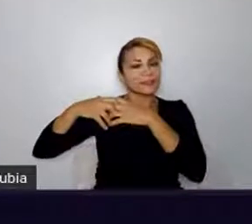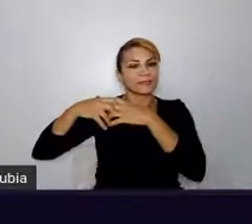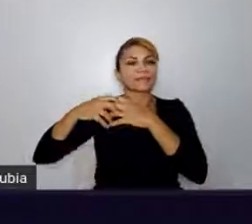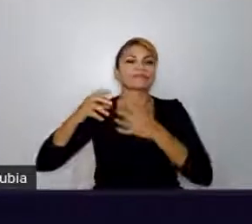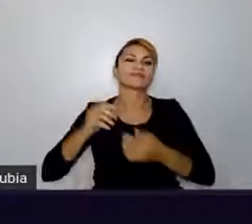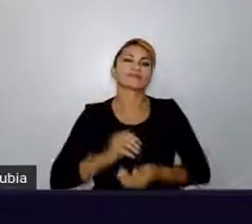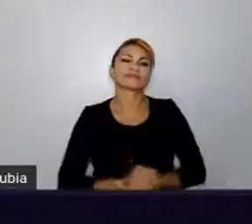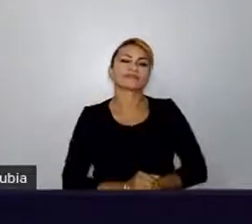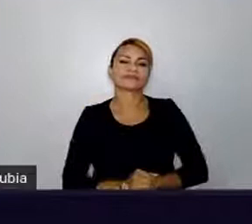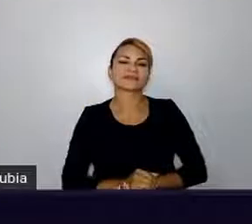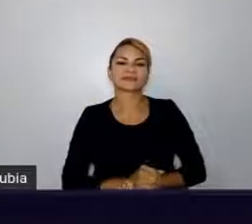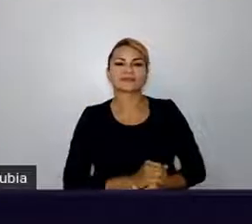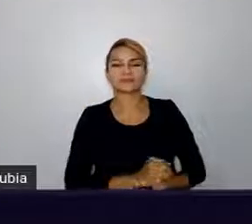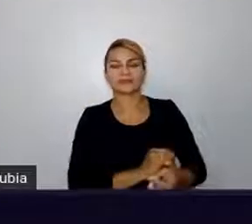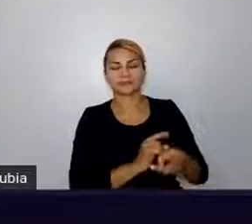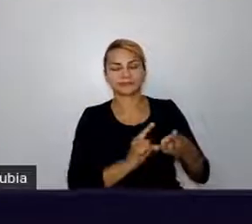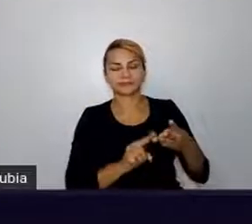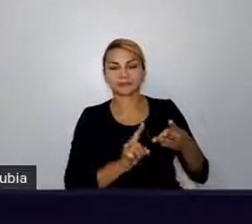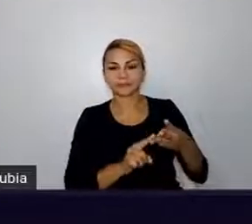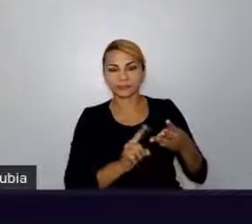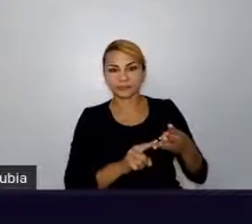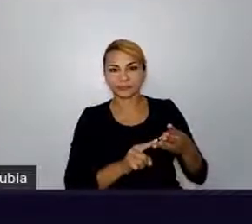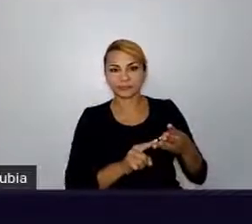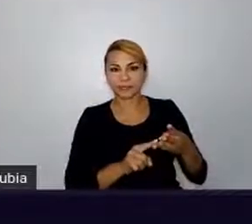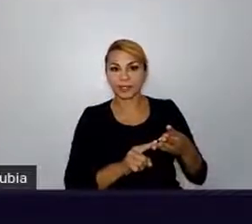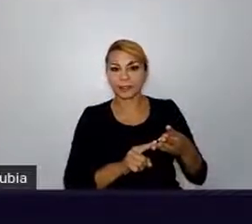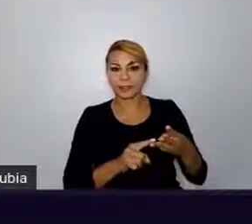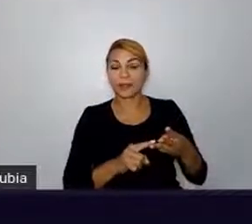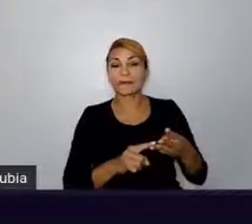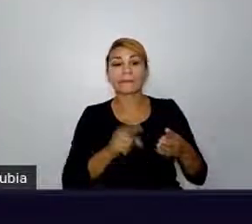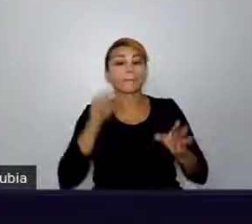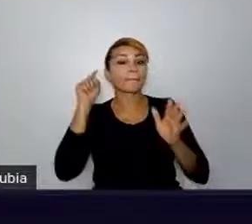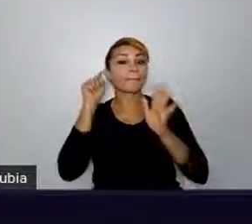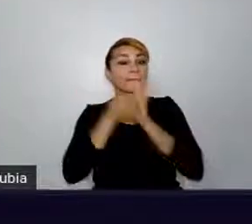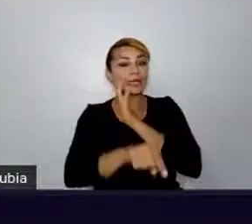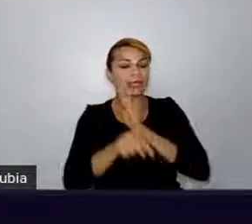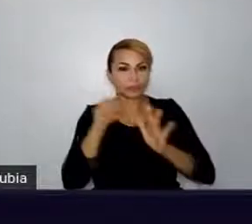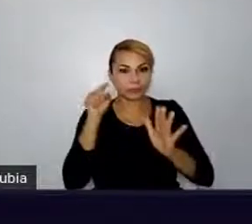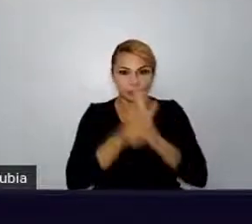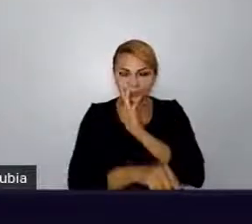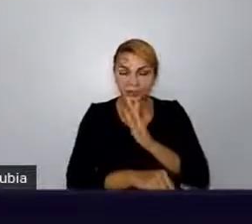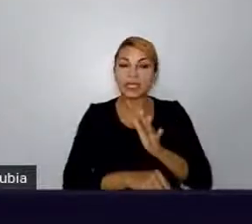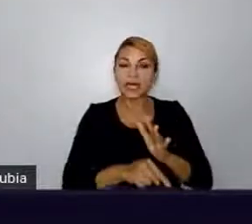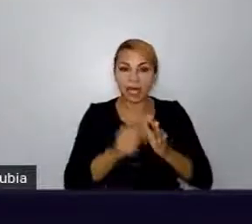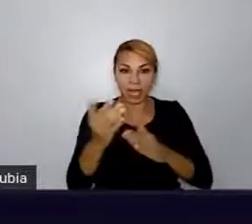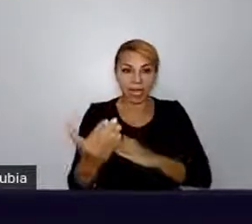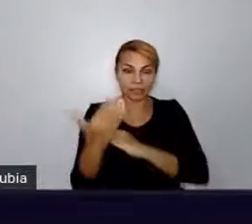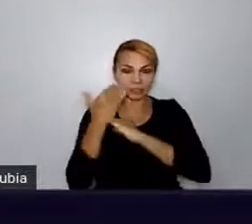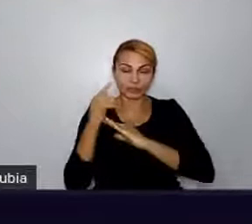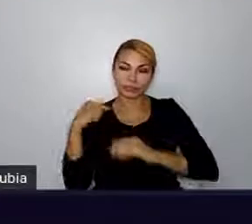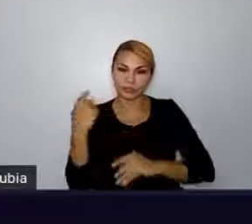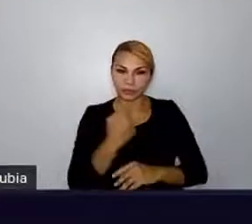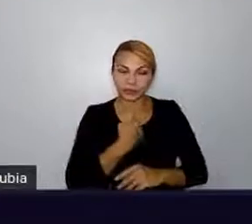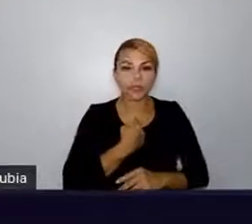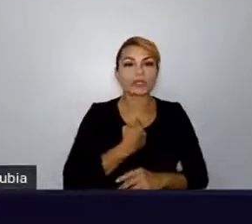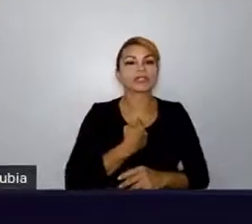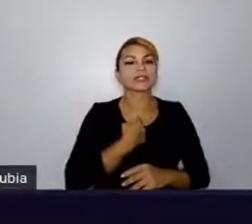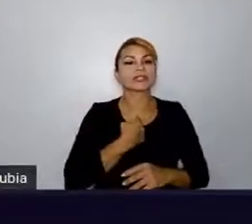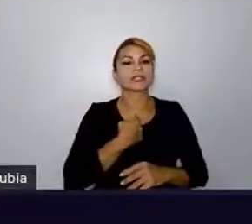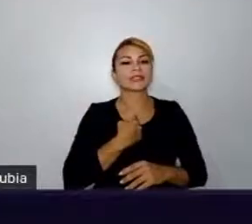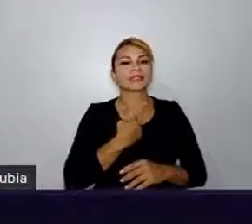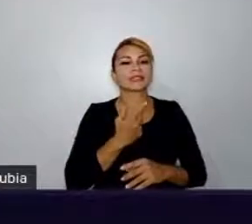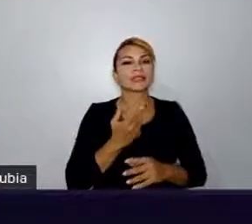A terceira coisa é, faça perguntas. Perguntar ajuda a gente a sair do lugar onde o nosso cérebro está fazendo